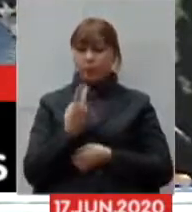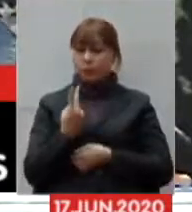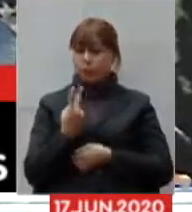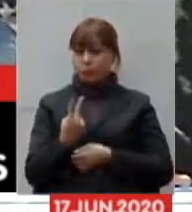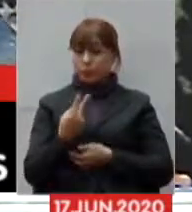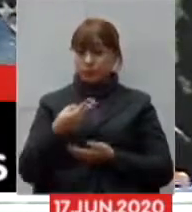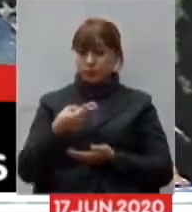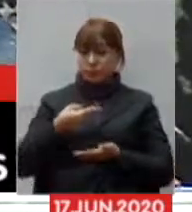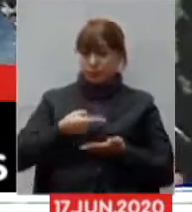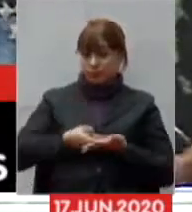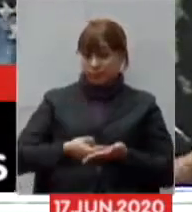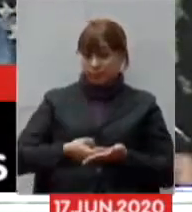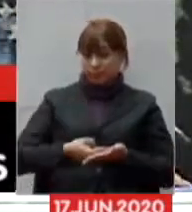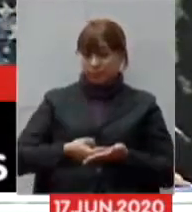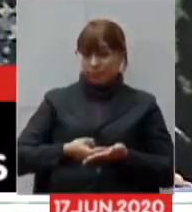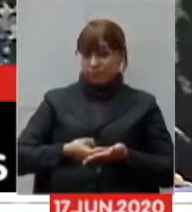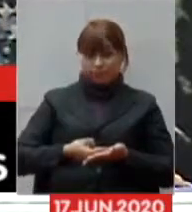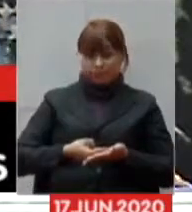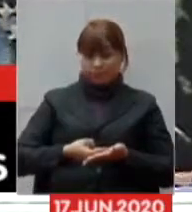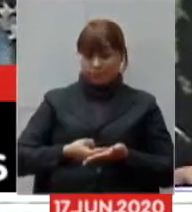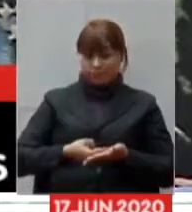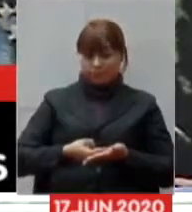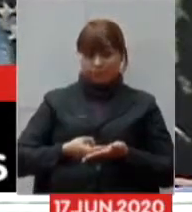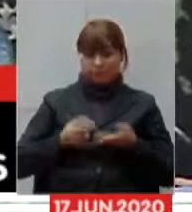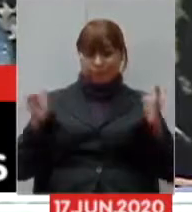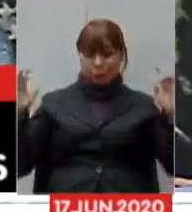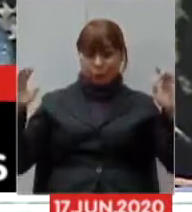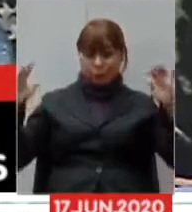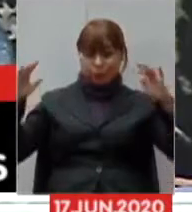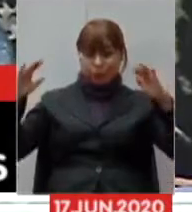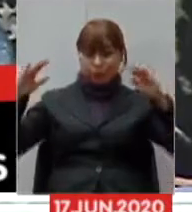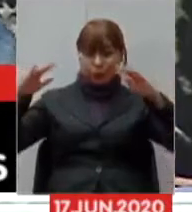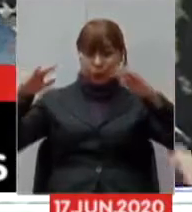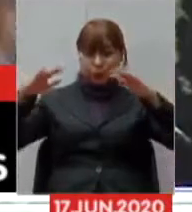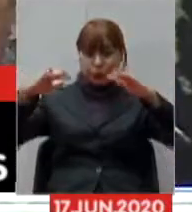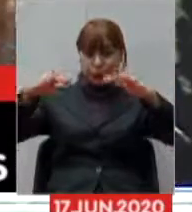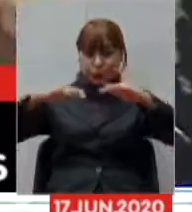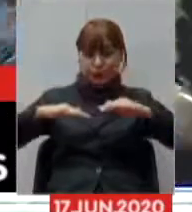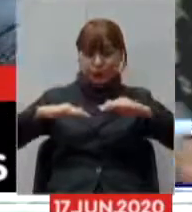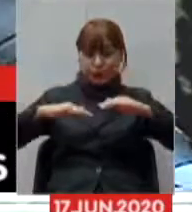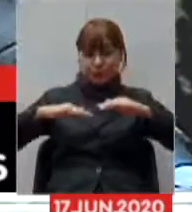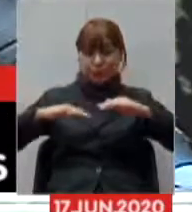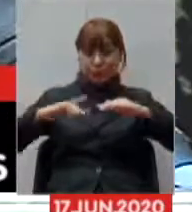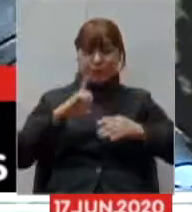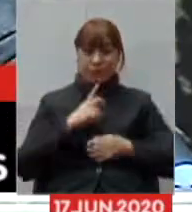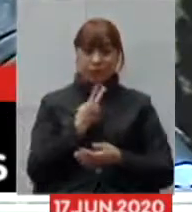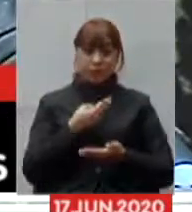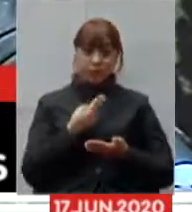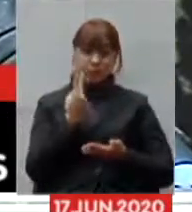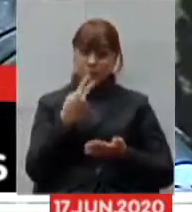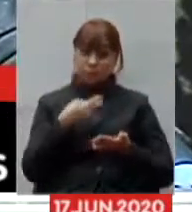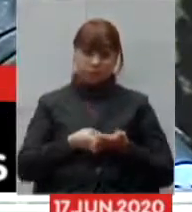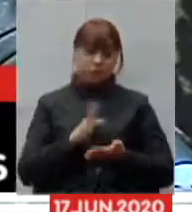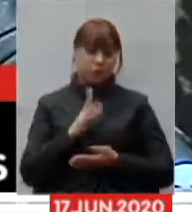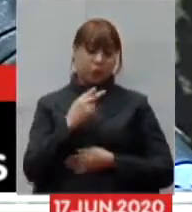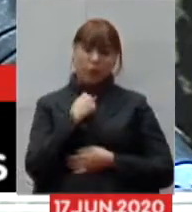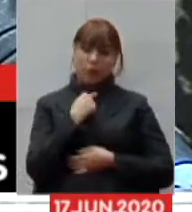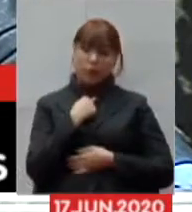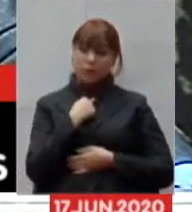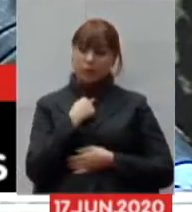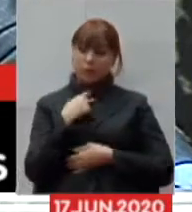para atender todos os municípios daquela regional e os dois leitos já estão ocupados